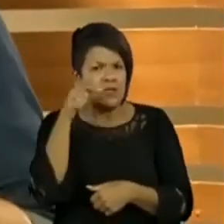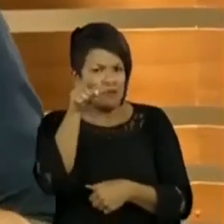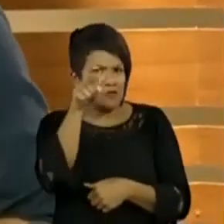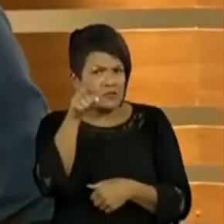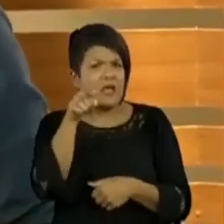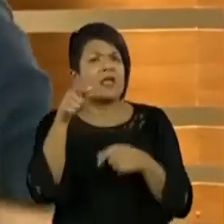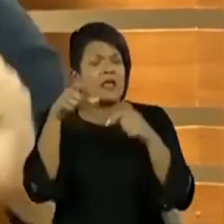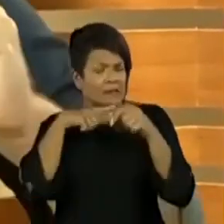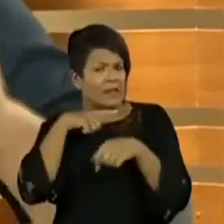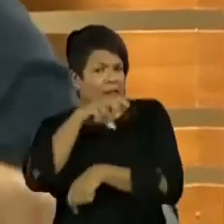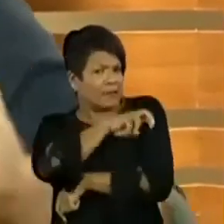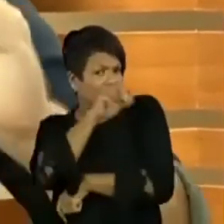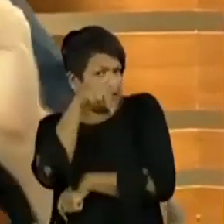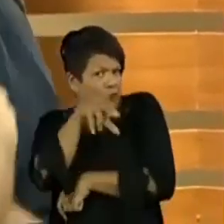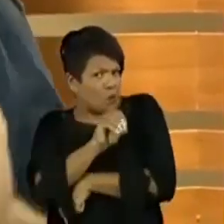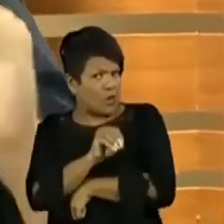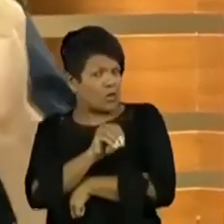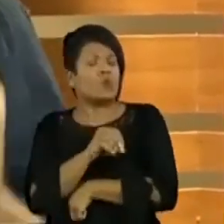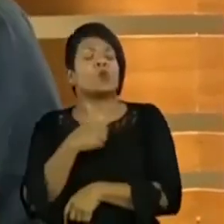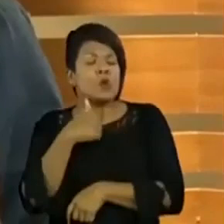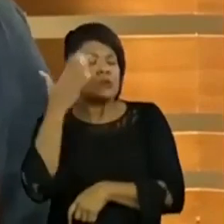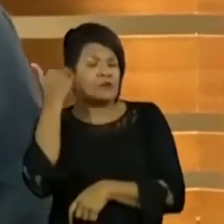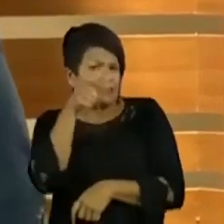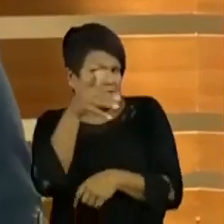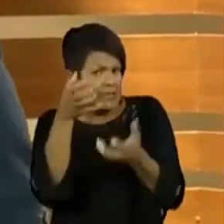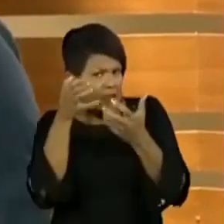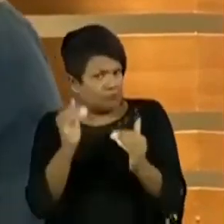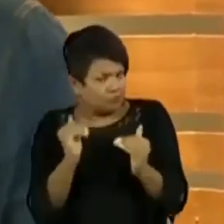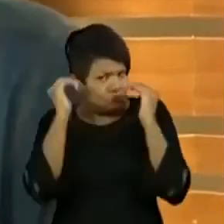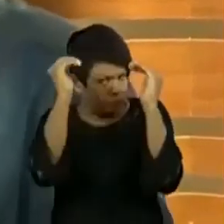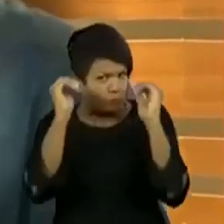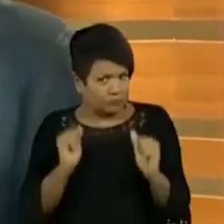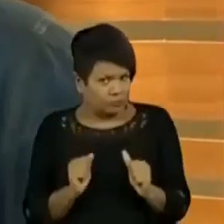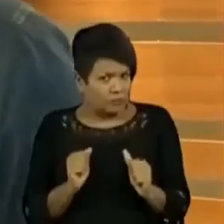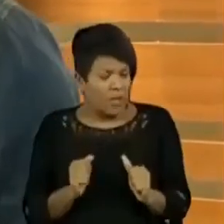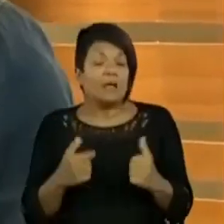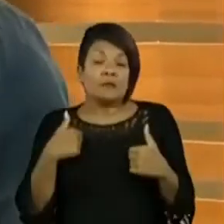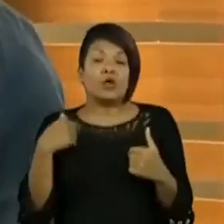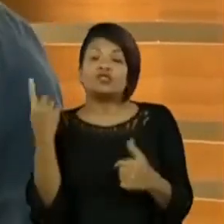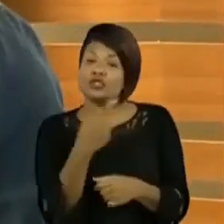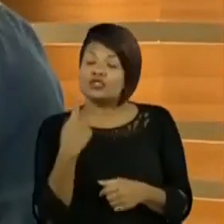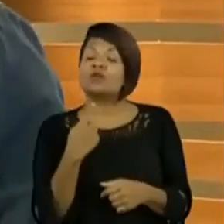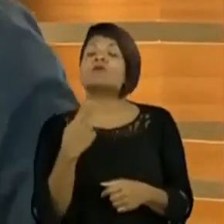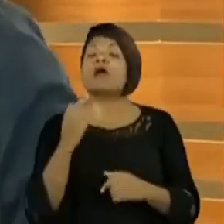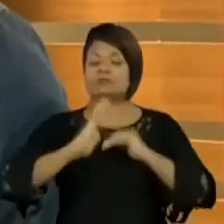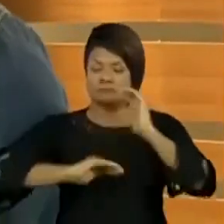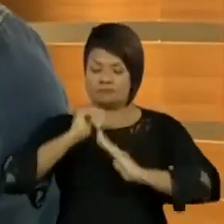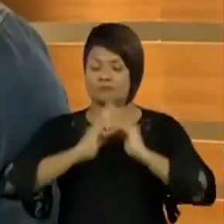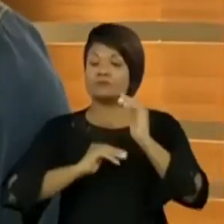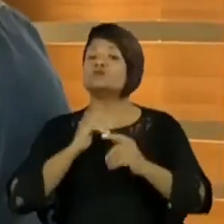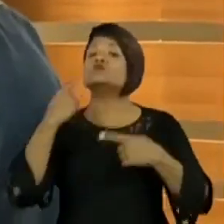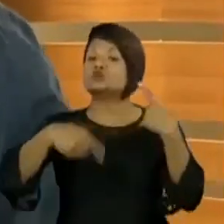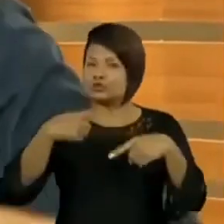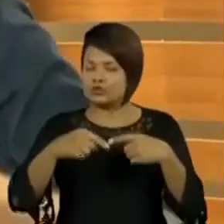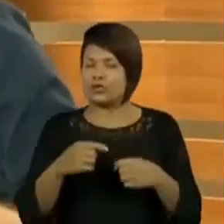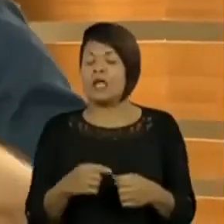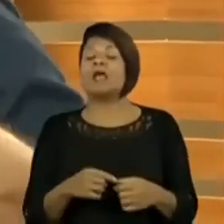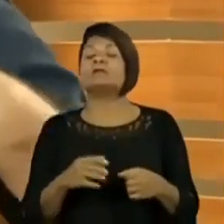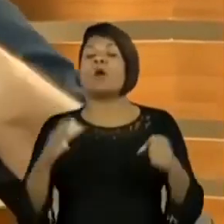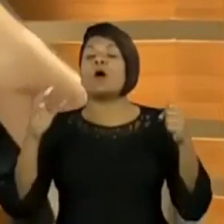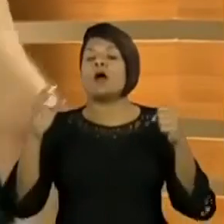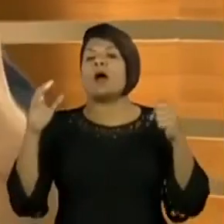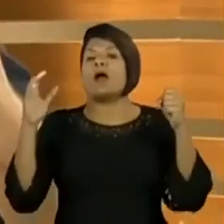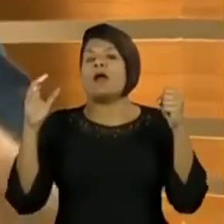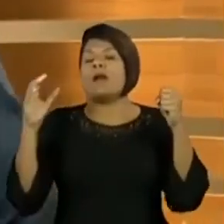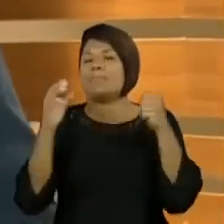discutir alguns elementos muito, muito importantes. E olha, Free Fire, Minecraft, entre